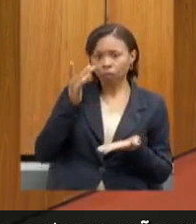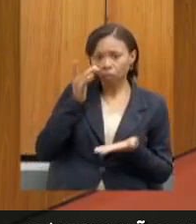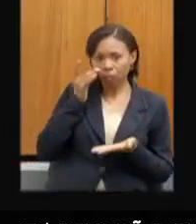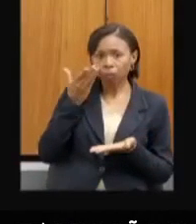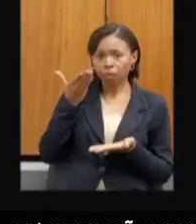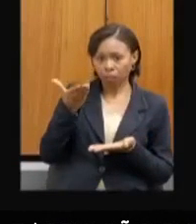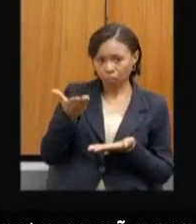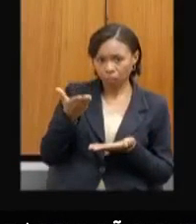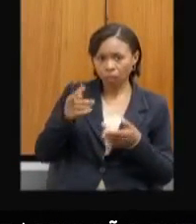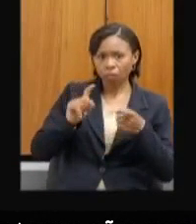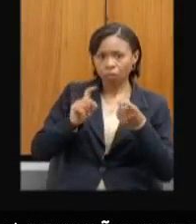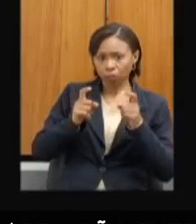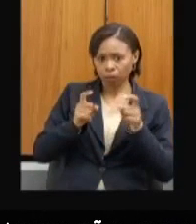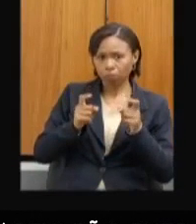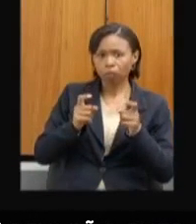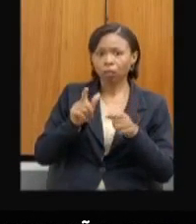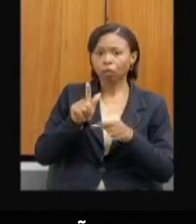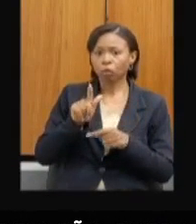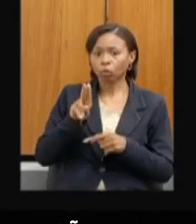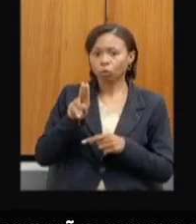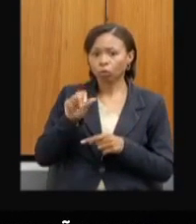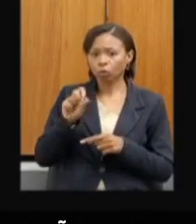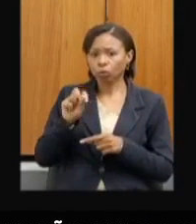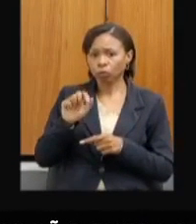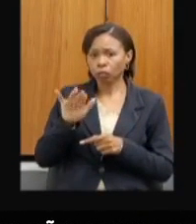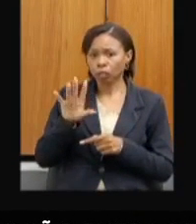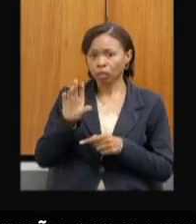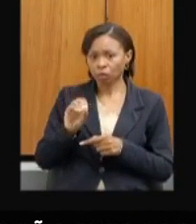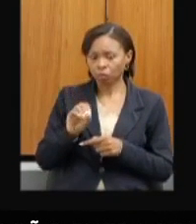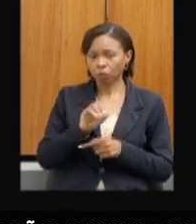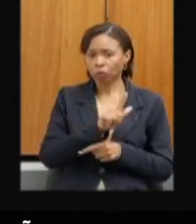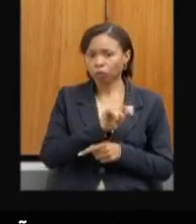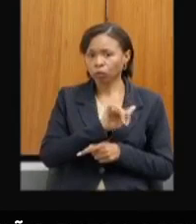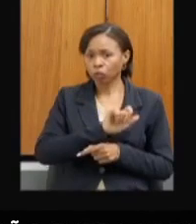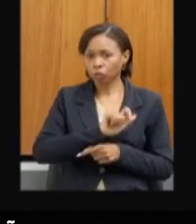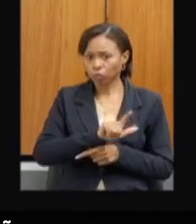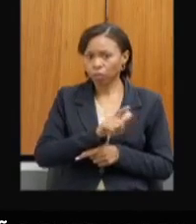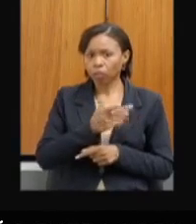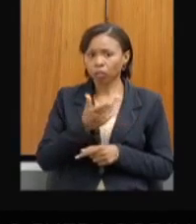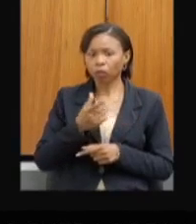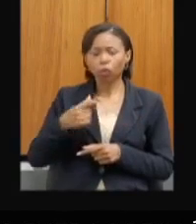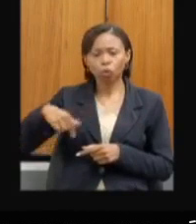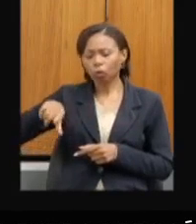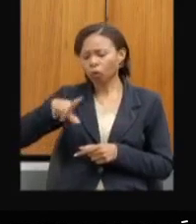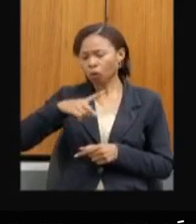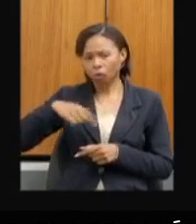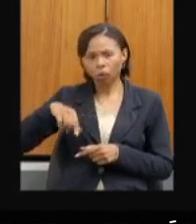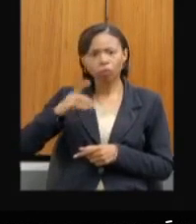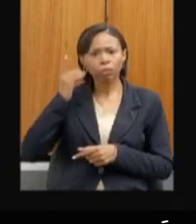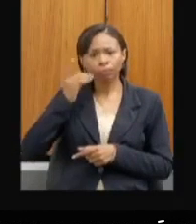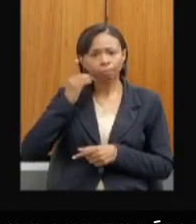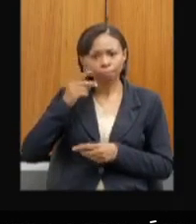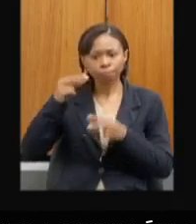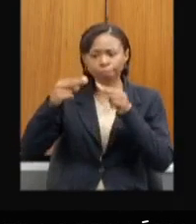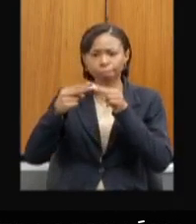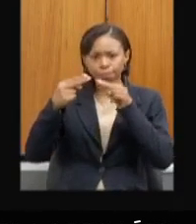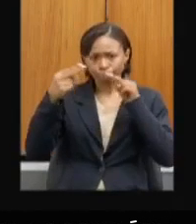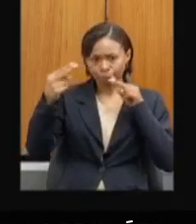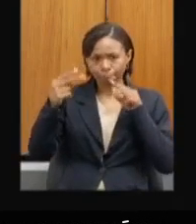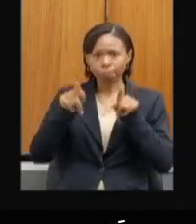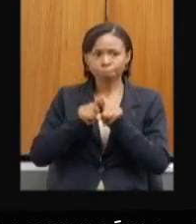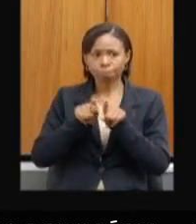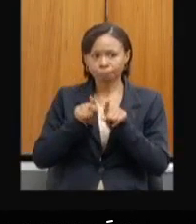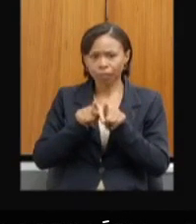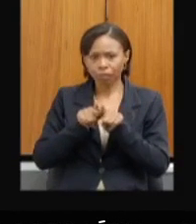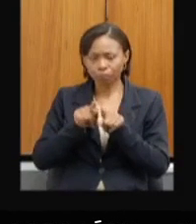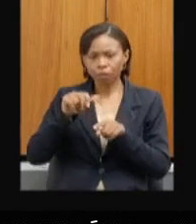deputado Gustavo Santana, deputado Gil Pereira, aqueles que nos acompanham também remotamente, André